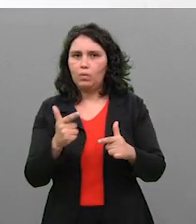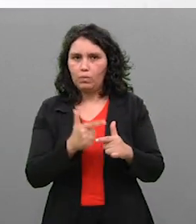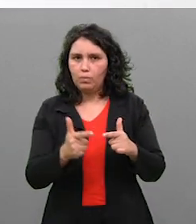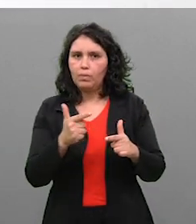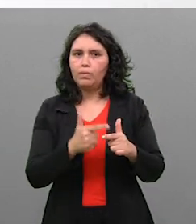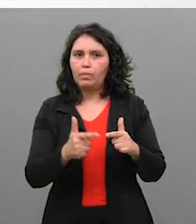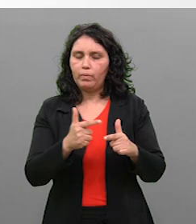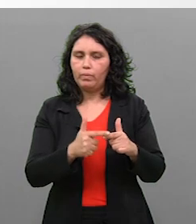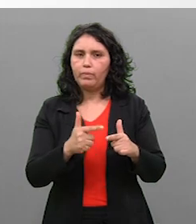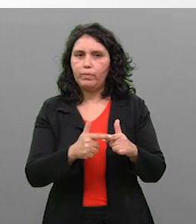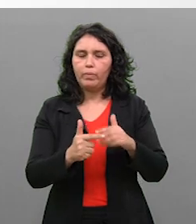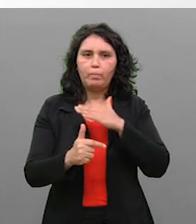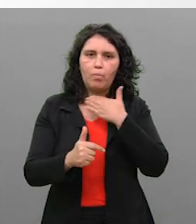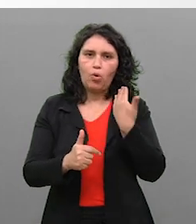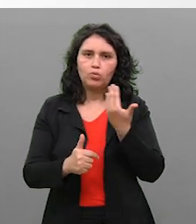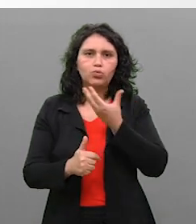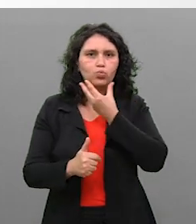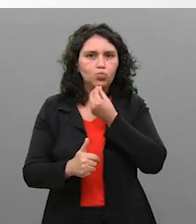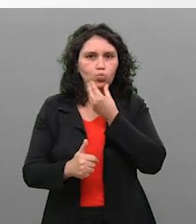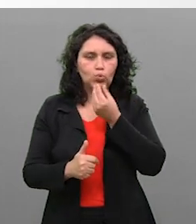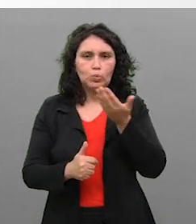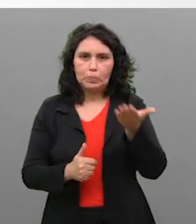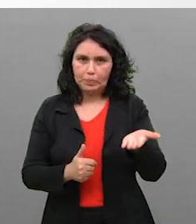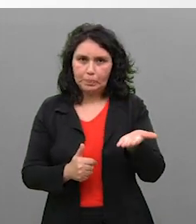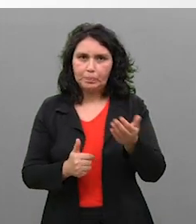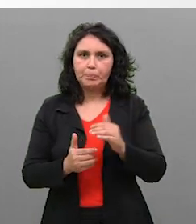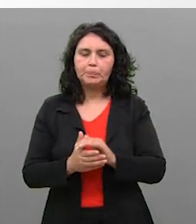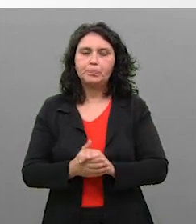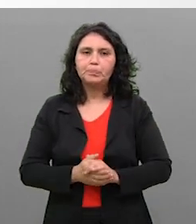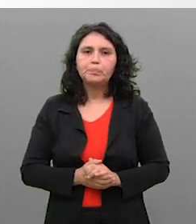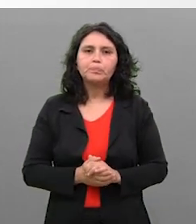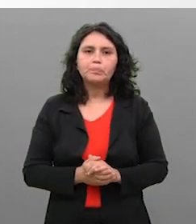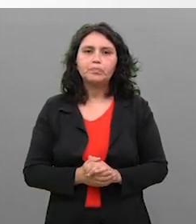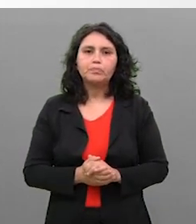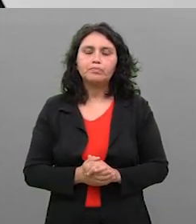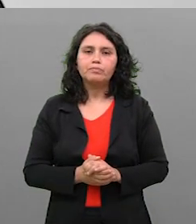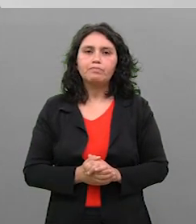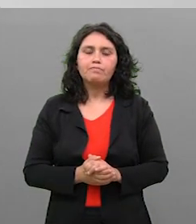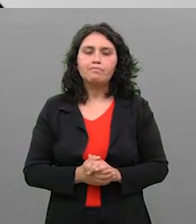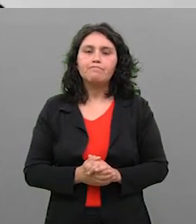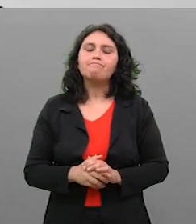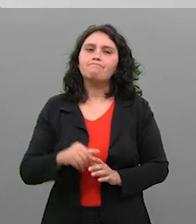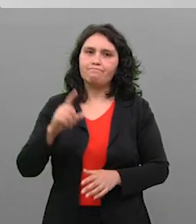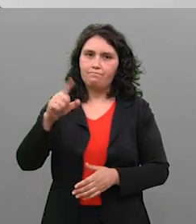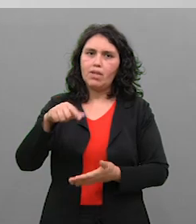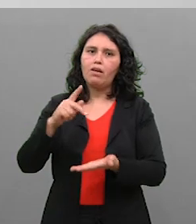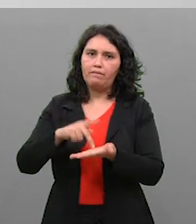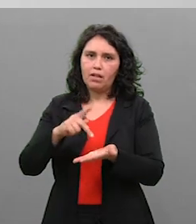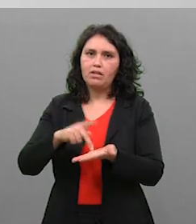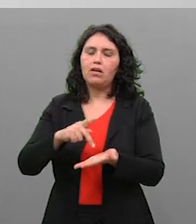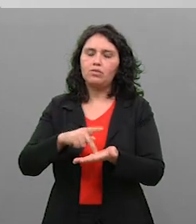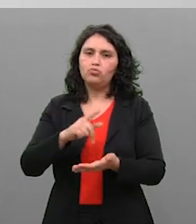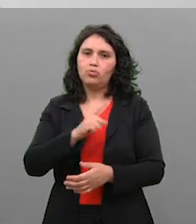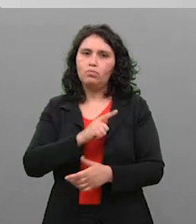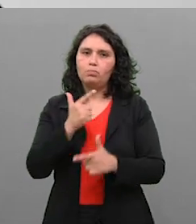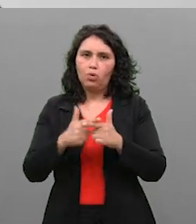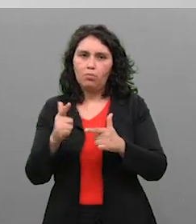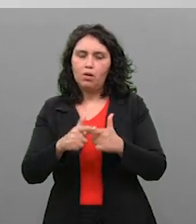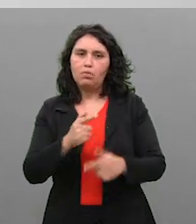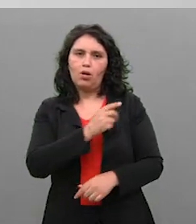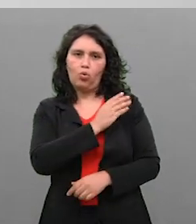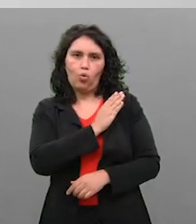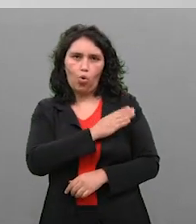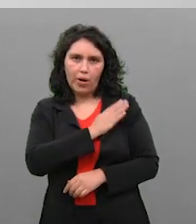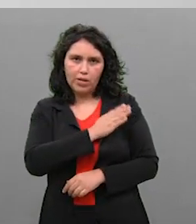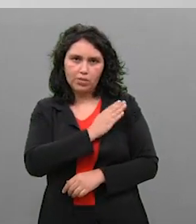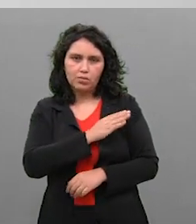contribuído para causar a morte deste paciente? Não só a questão cardíaca, mas